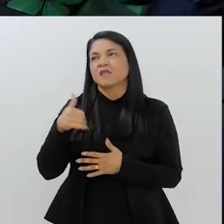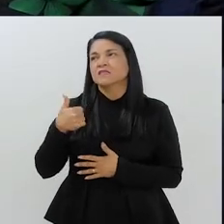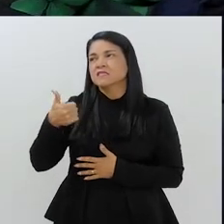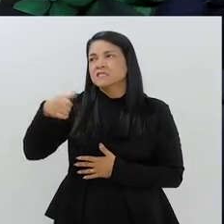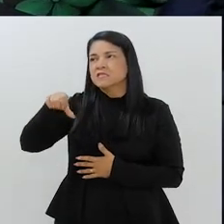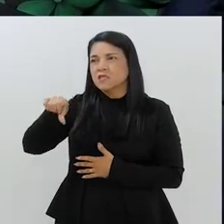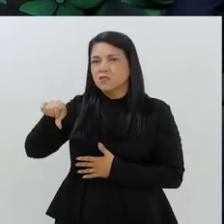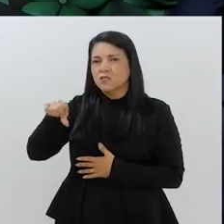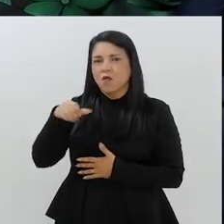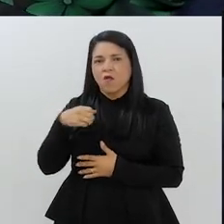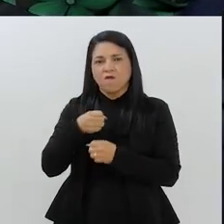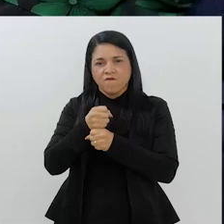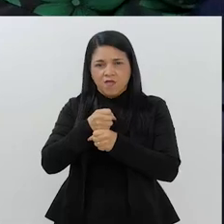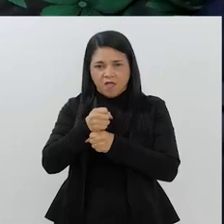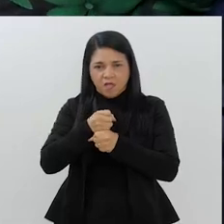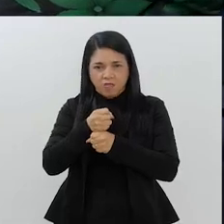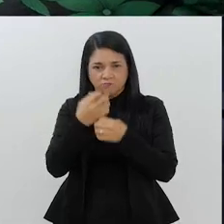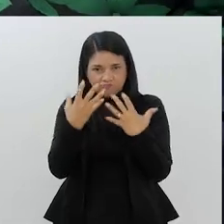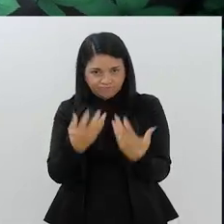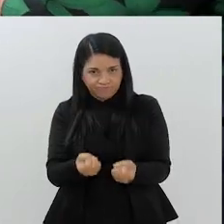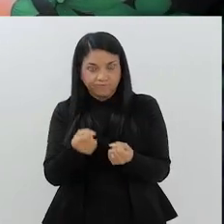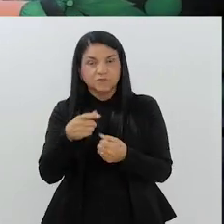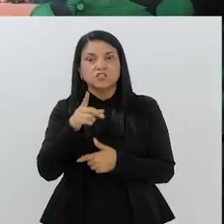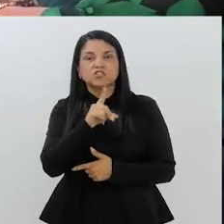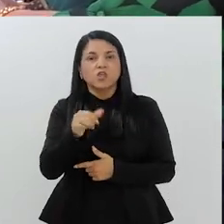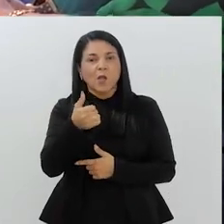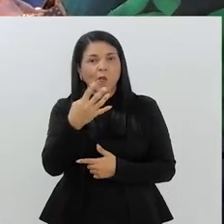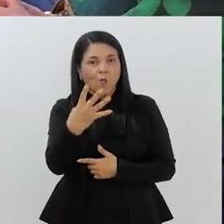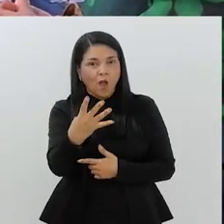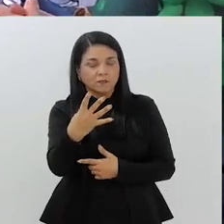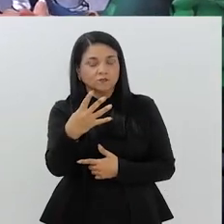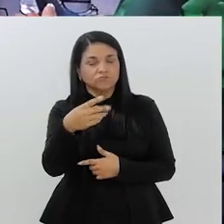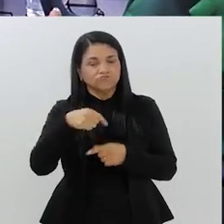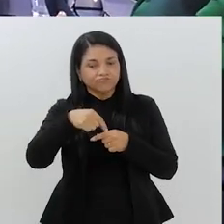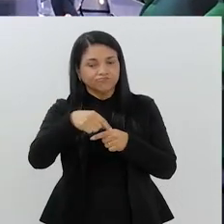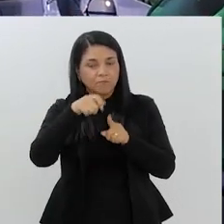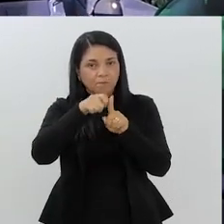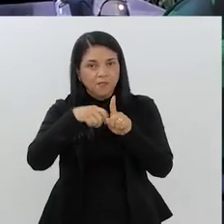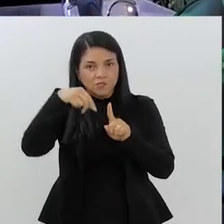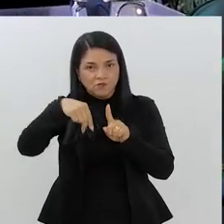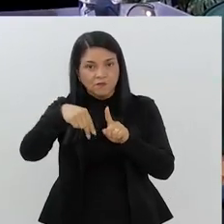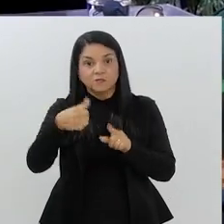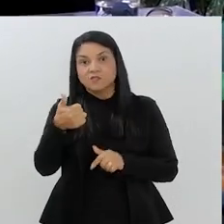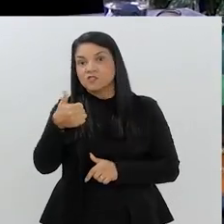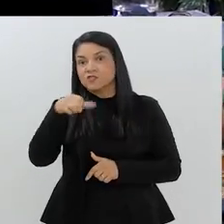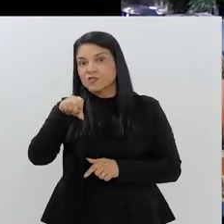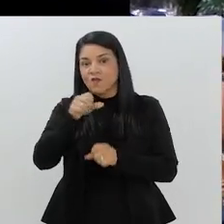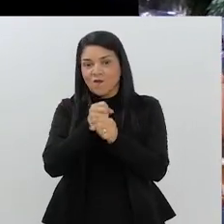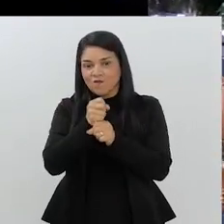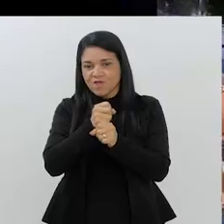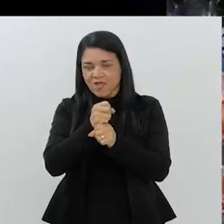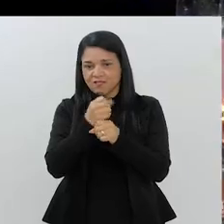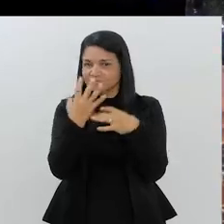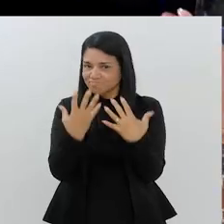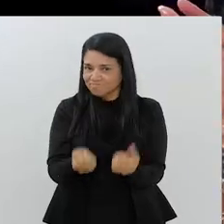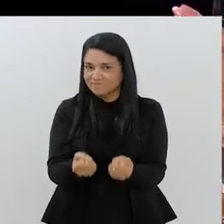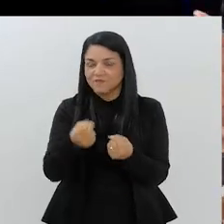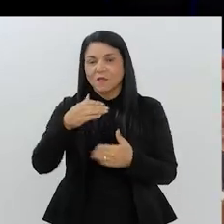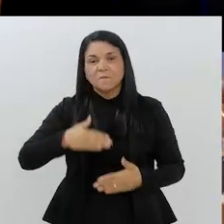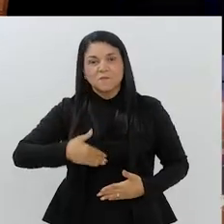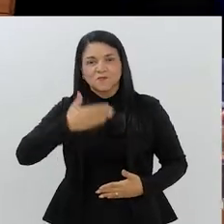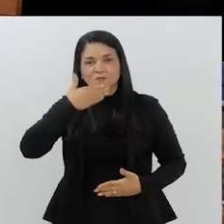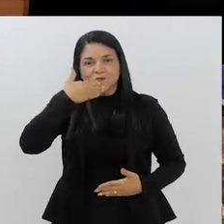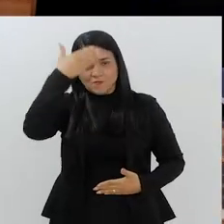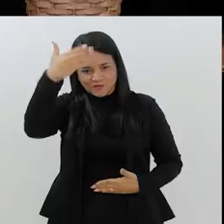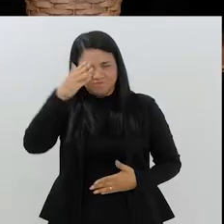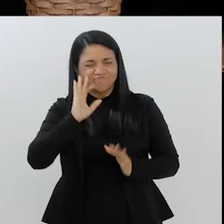quase 19 anos. Agora, no dia 4 de novembro, completo 19 anos como muçulmano. Já é um